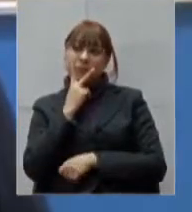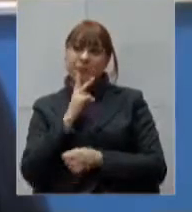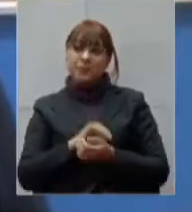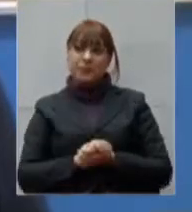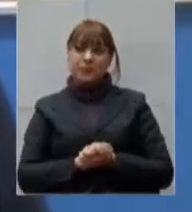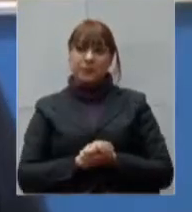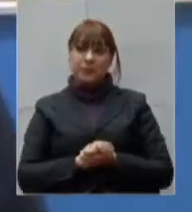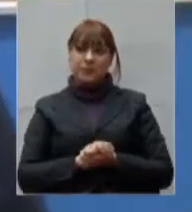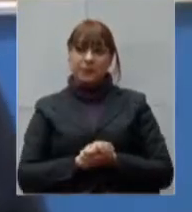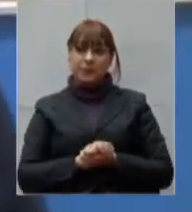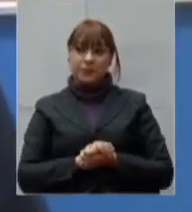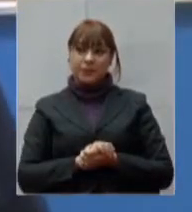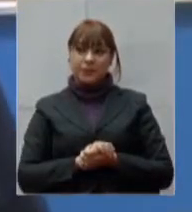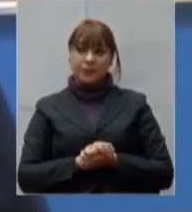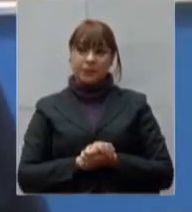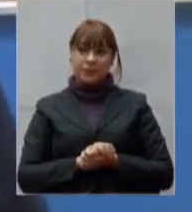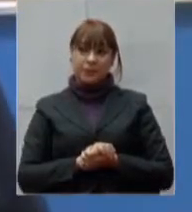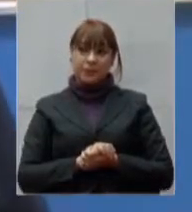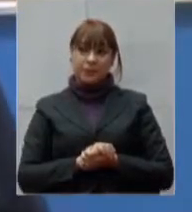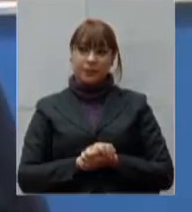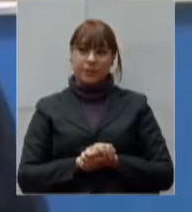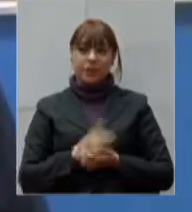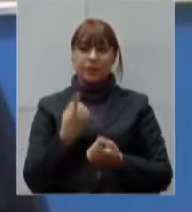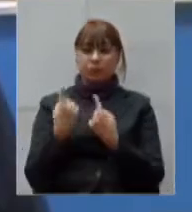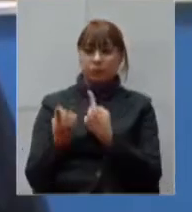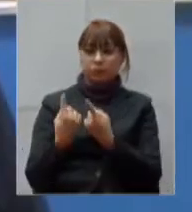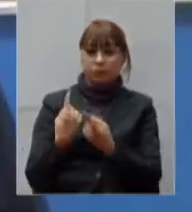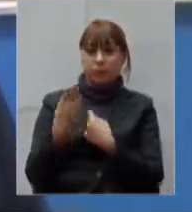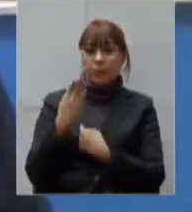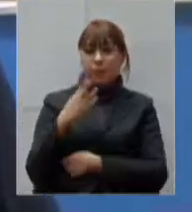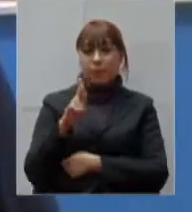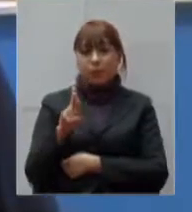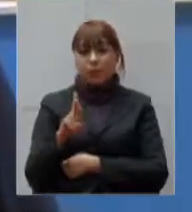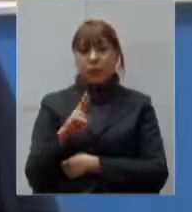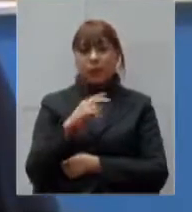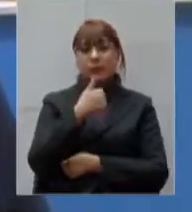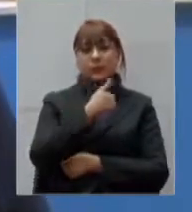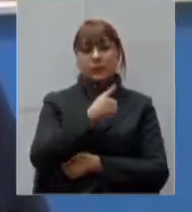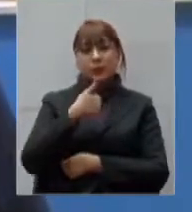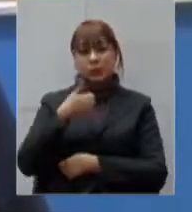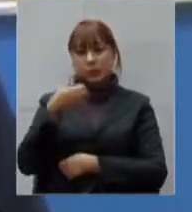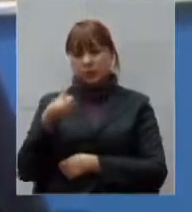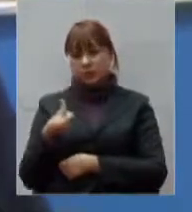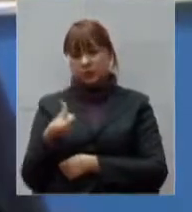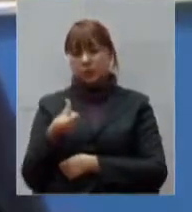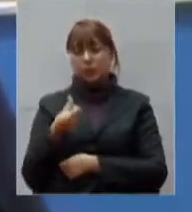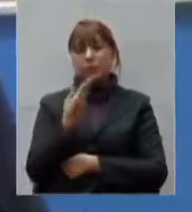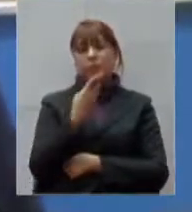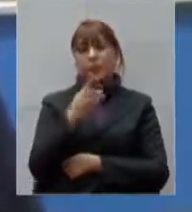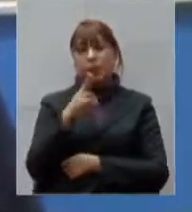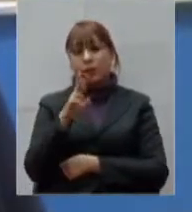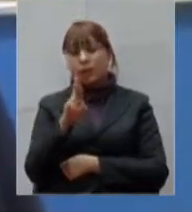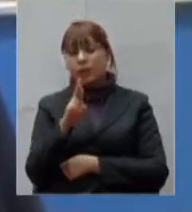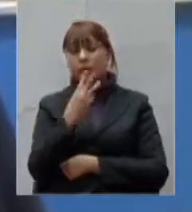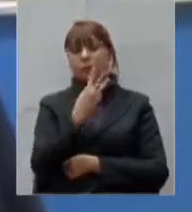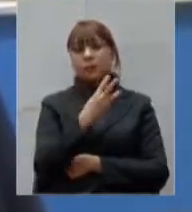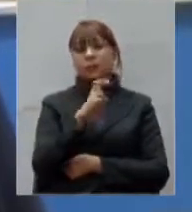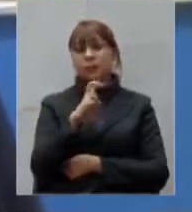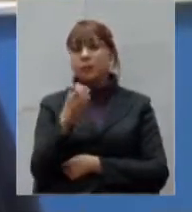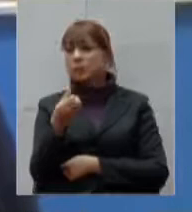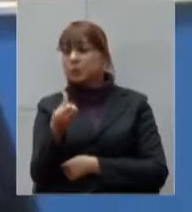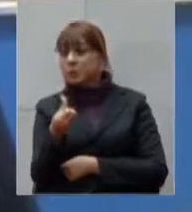por diversas rodovias BR-116 BR-356